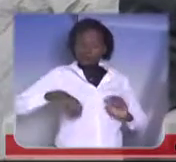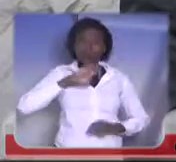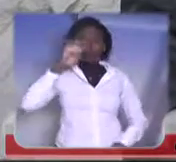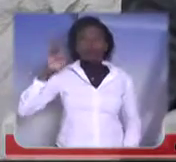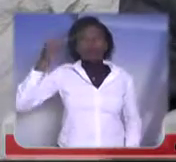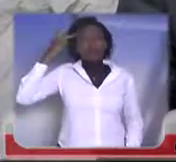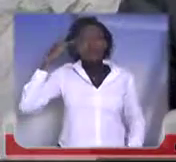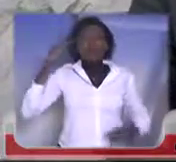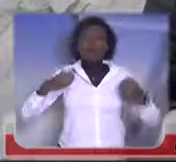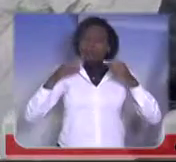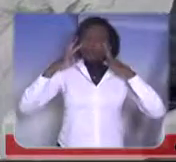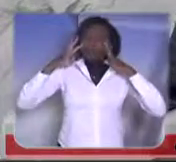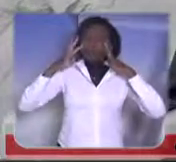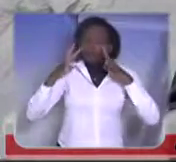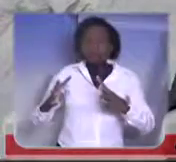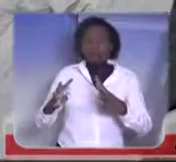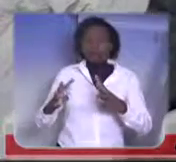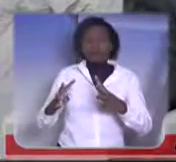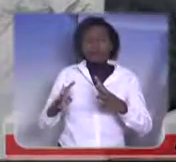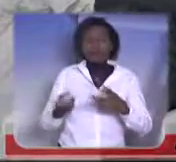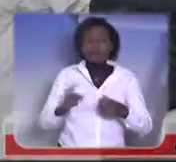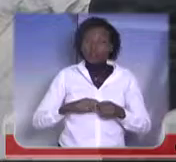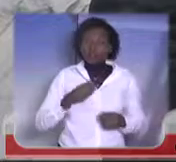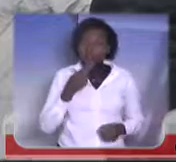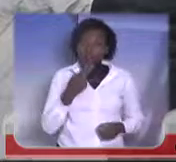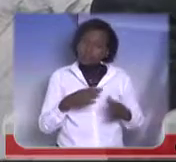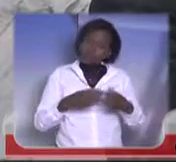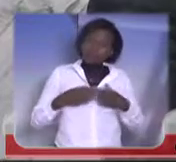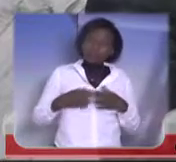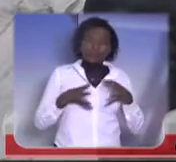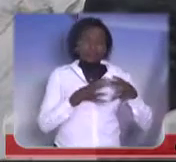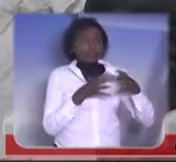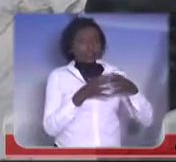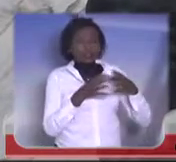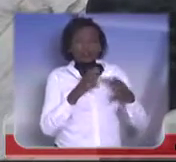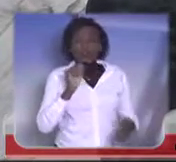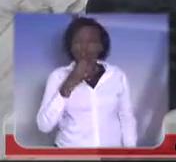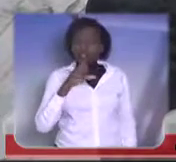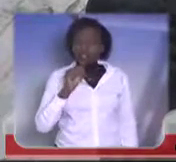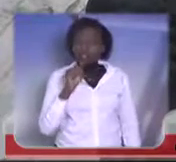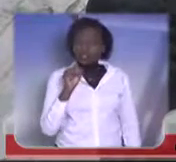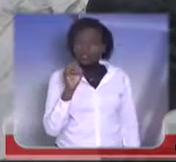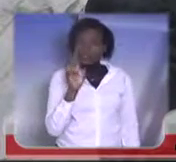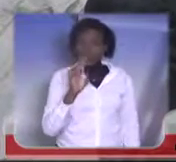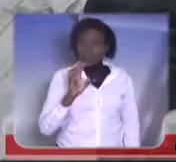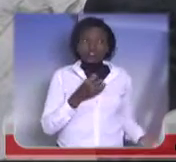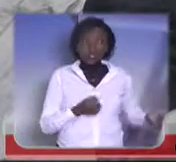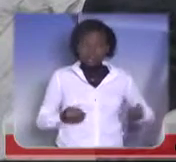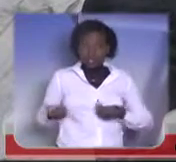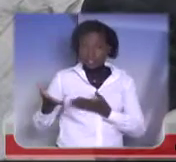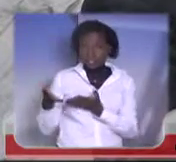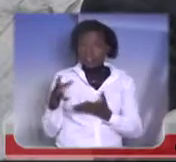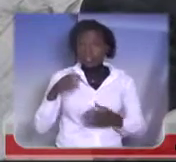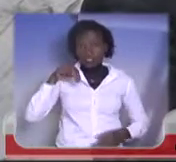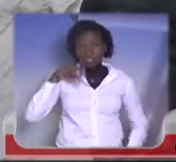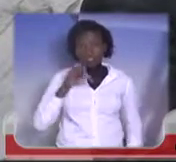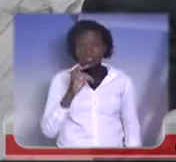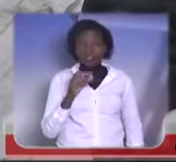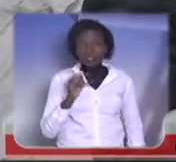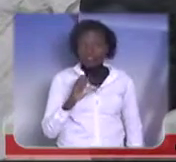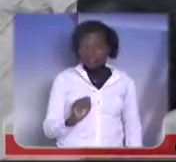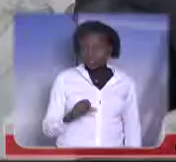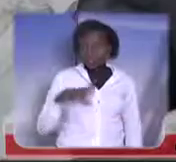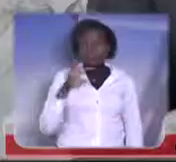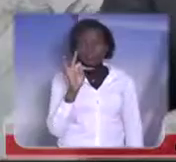Então, mais uma vez, eu gostaria, por favor, que a assessoria encaminhasse a nota taquigráfica ao senhor governador do Estado de São